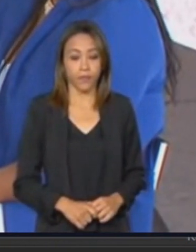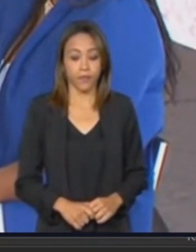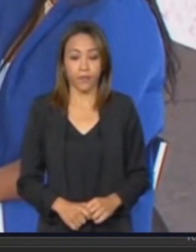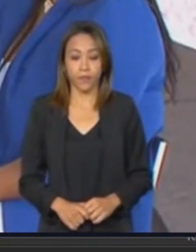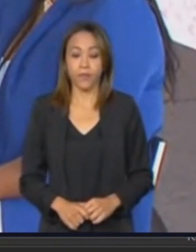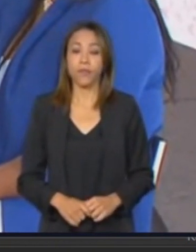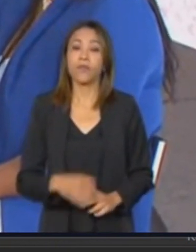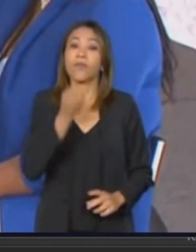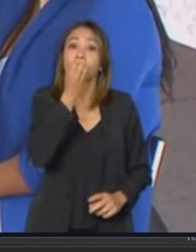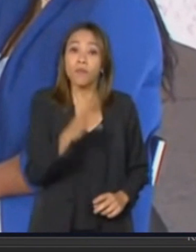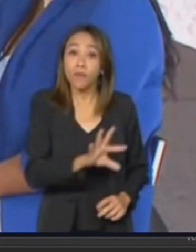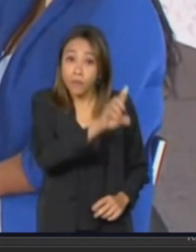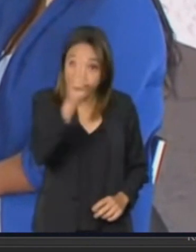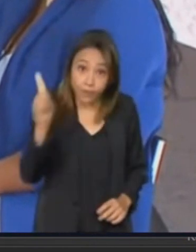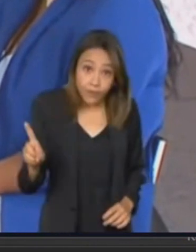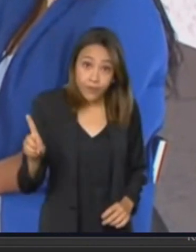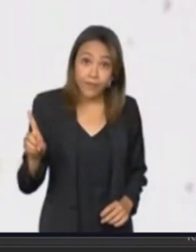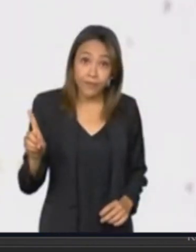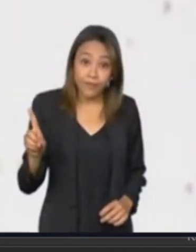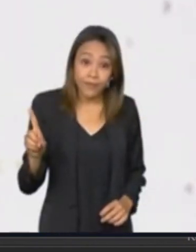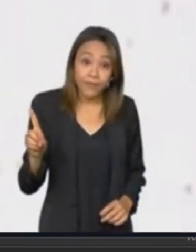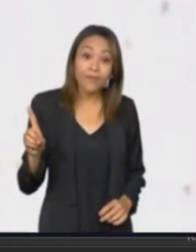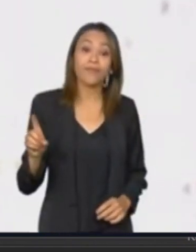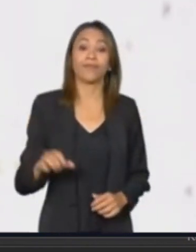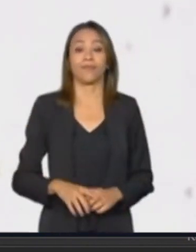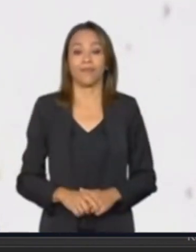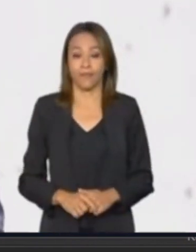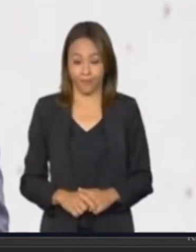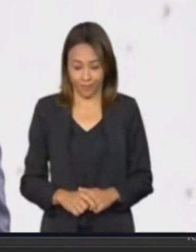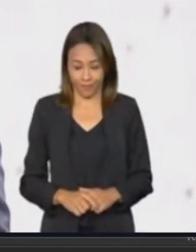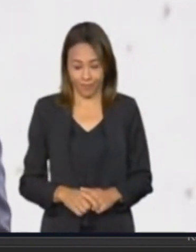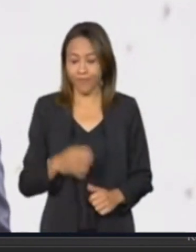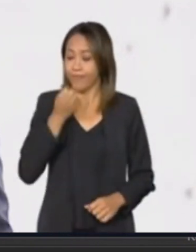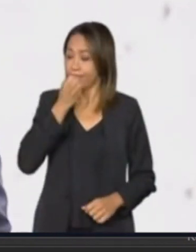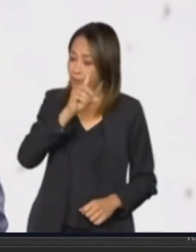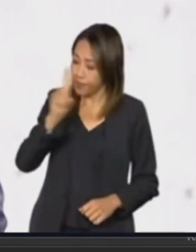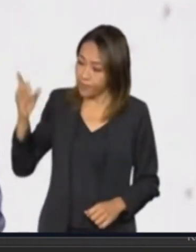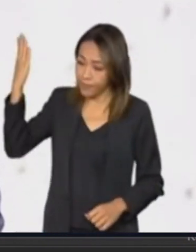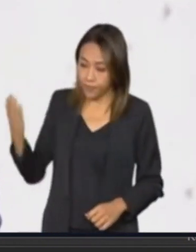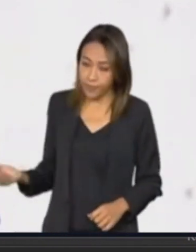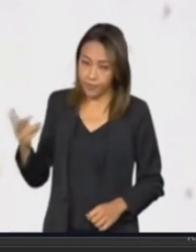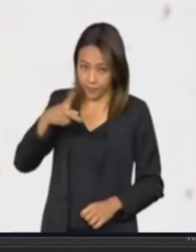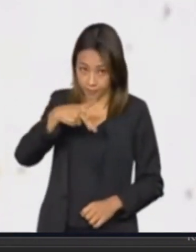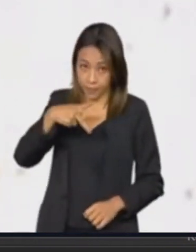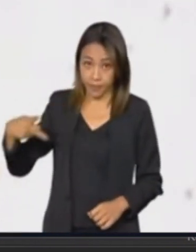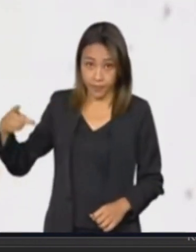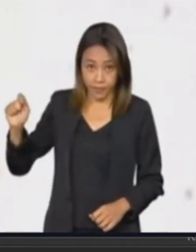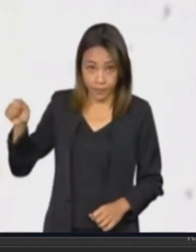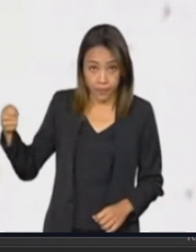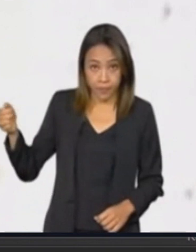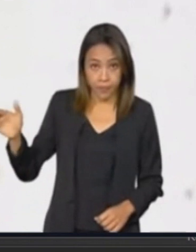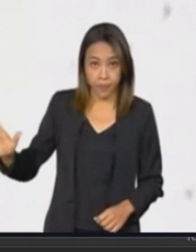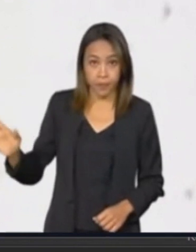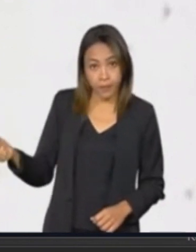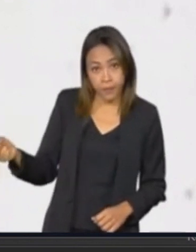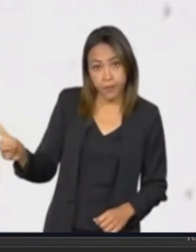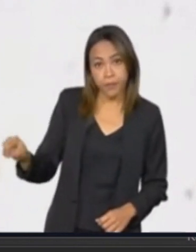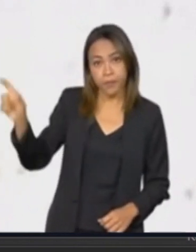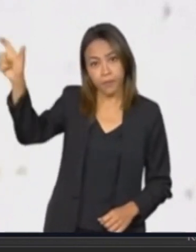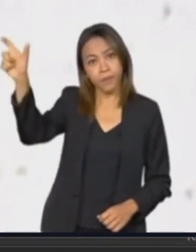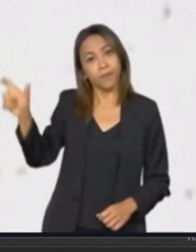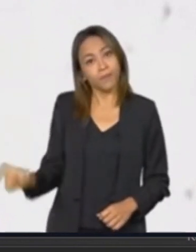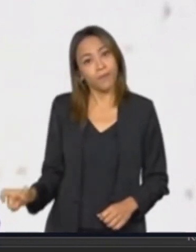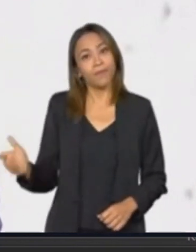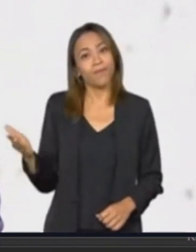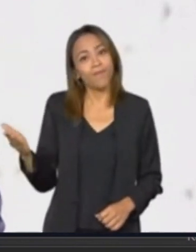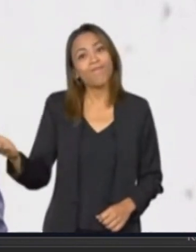Bom dia, presidente Lula. Bom dia, excelentíssimo senhor